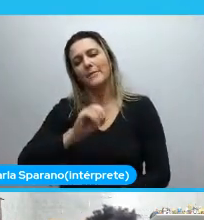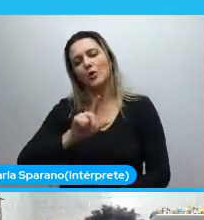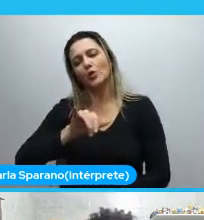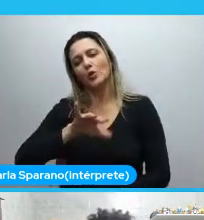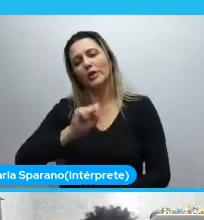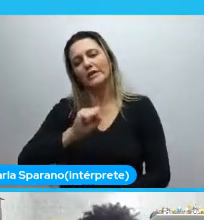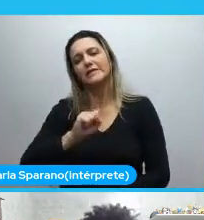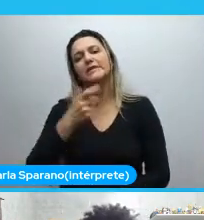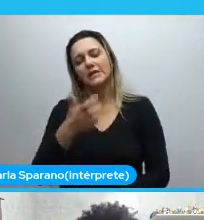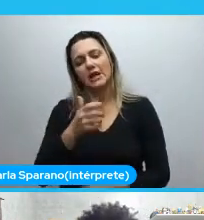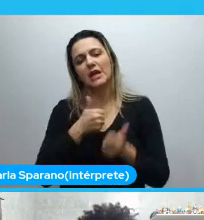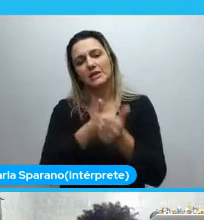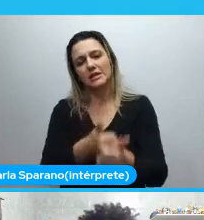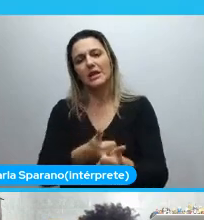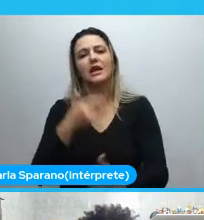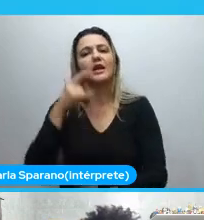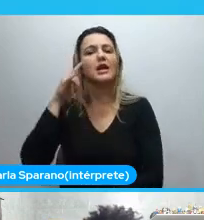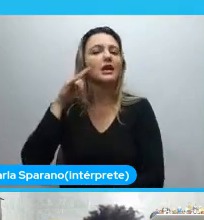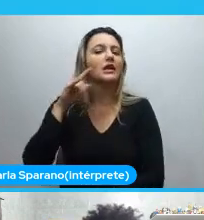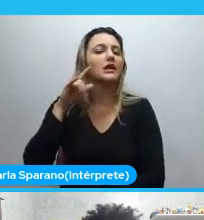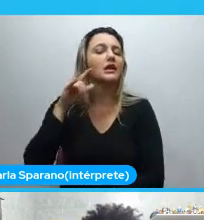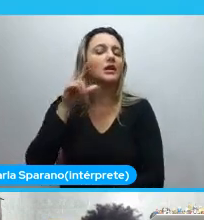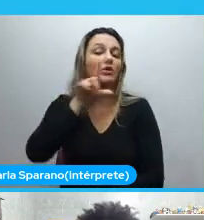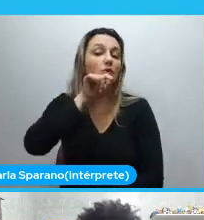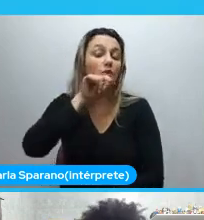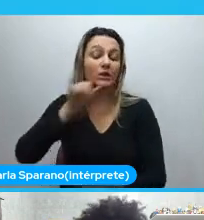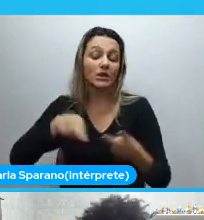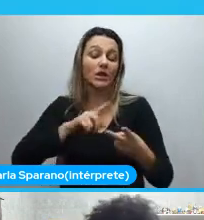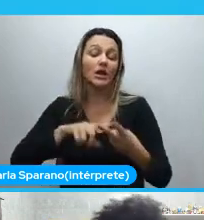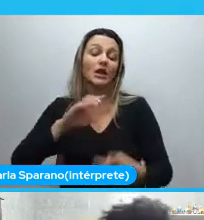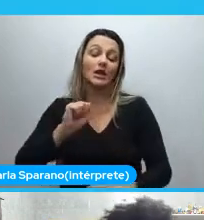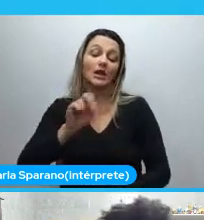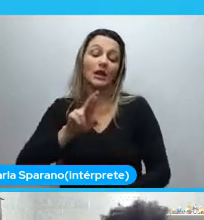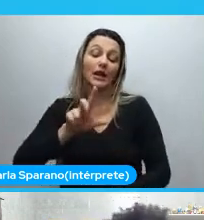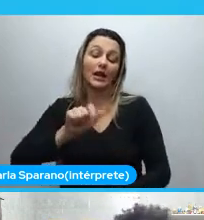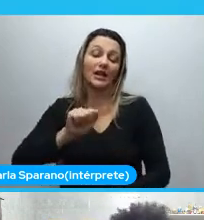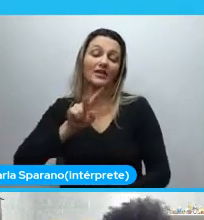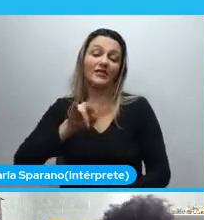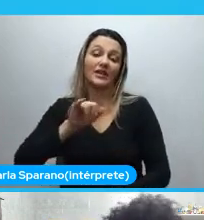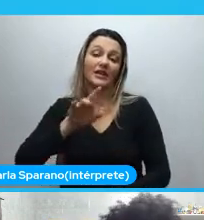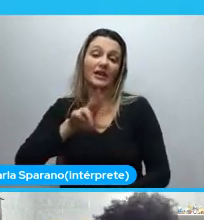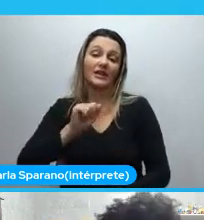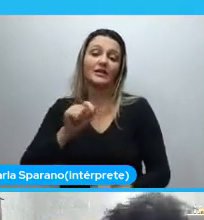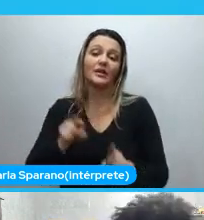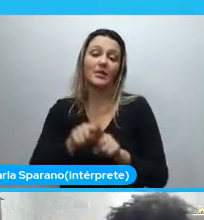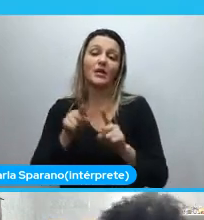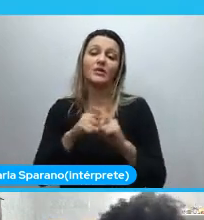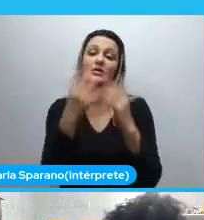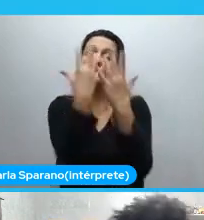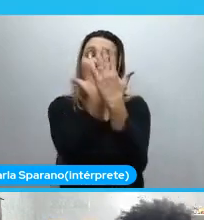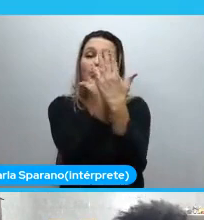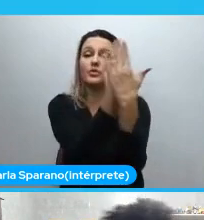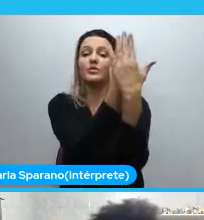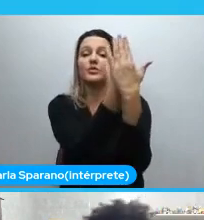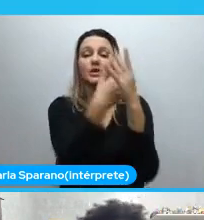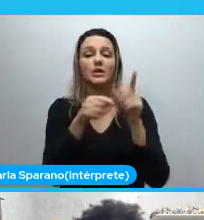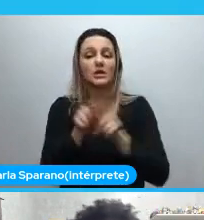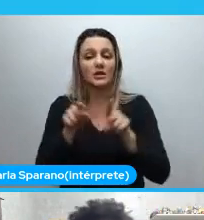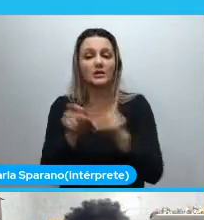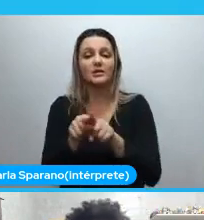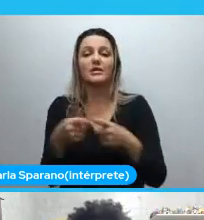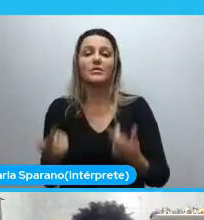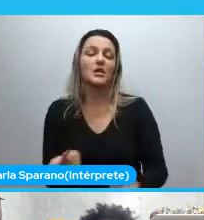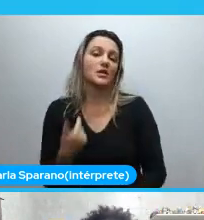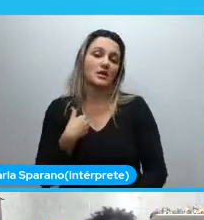é sobre. A Carla. A Carla Vieira também. Que é sobre reconhecimento facial. Não vou nem citar aqui Nina da Hora. Porque, né. Quem não